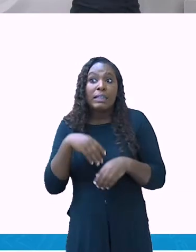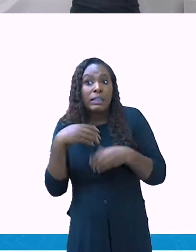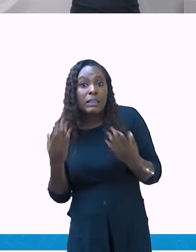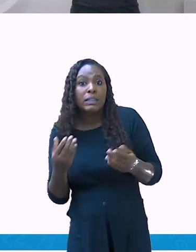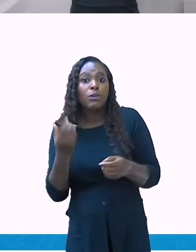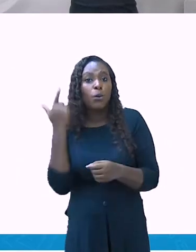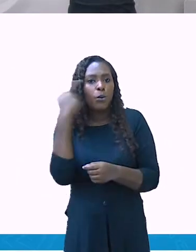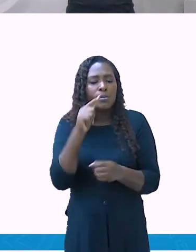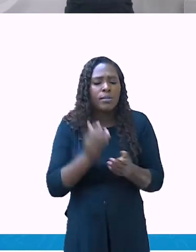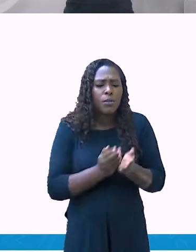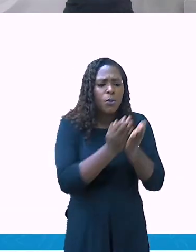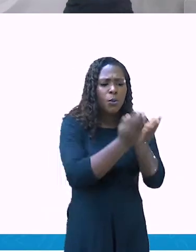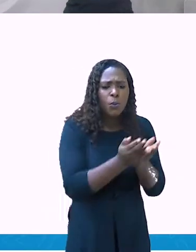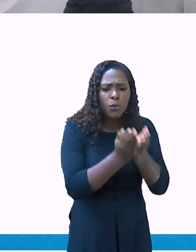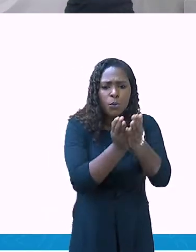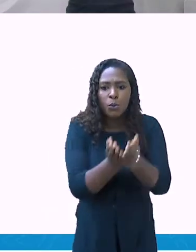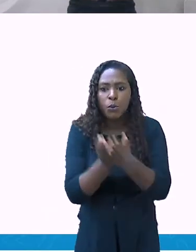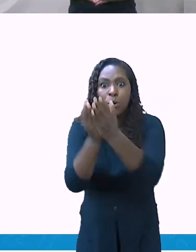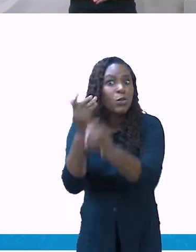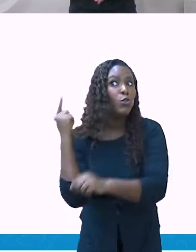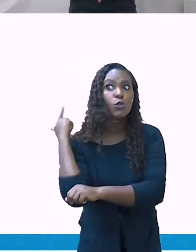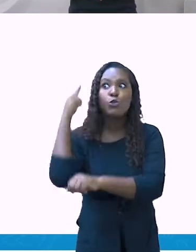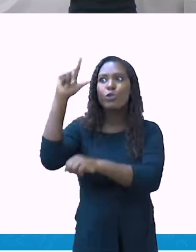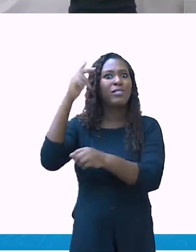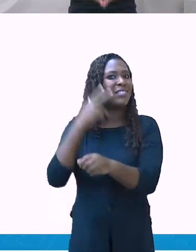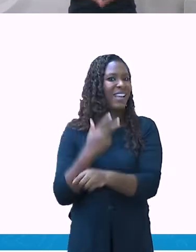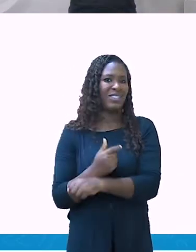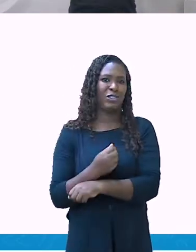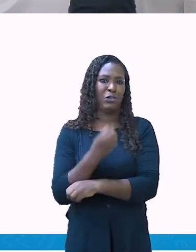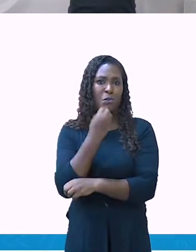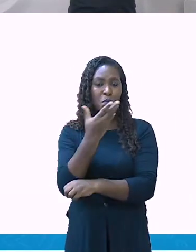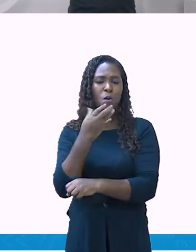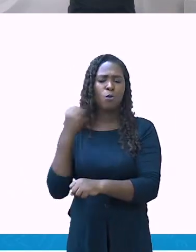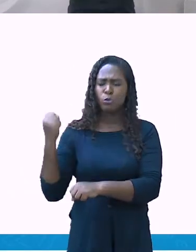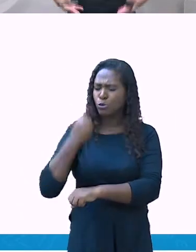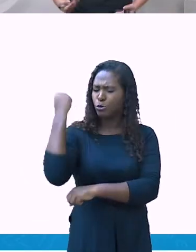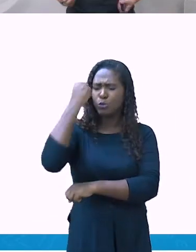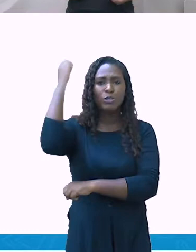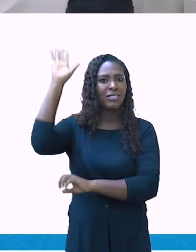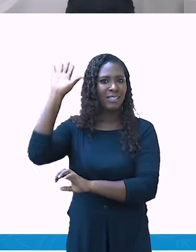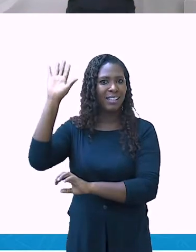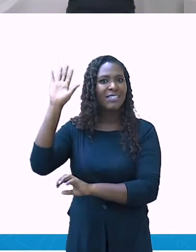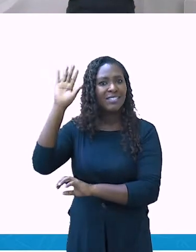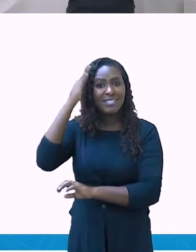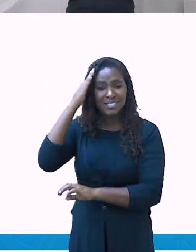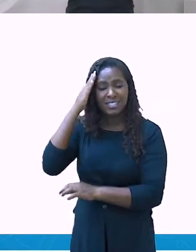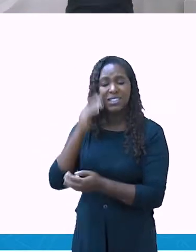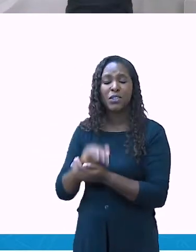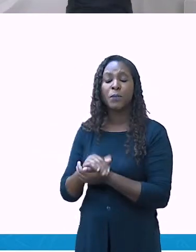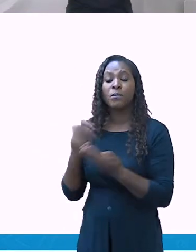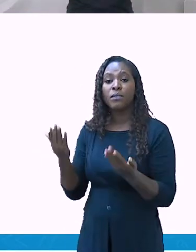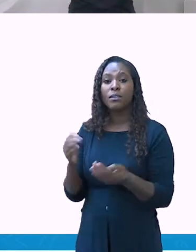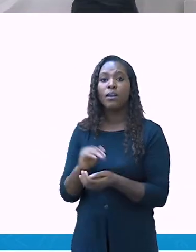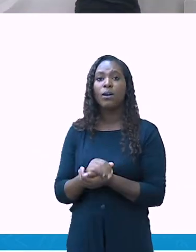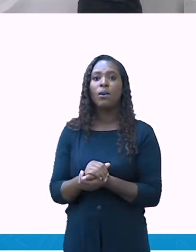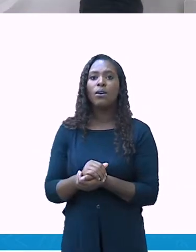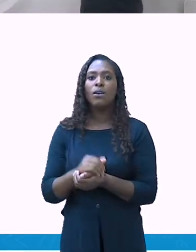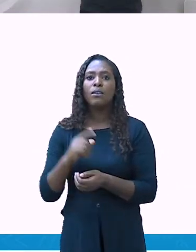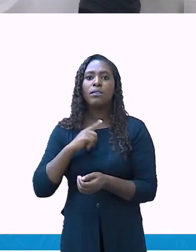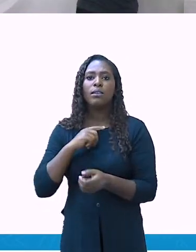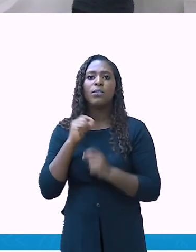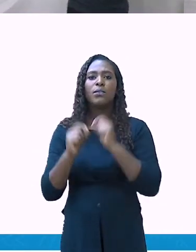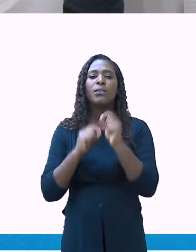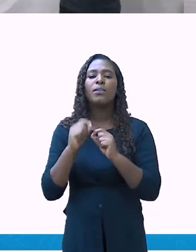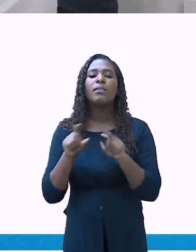abertura de novas rotas, como eu havia falado, a possibilidade de comércio. E com isso trouxe